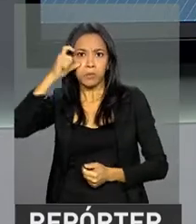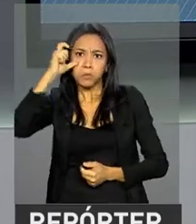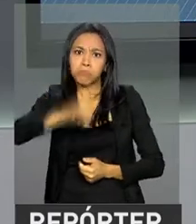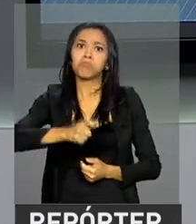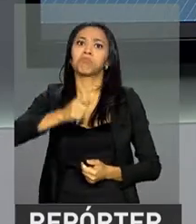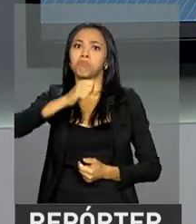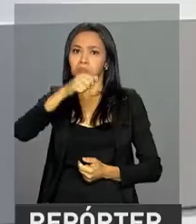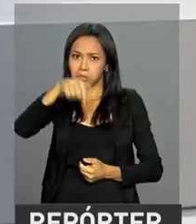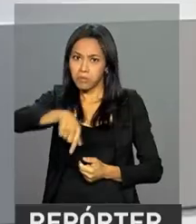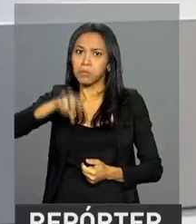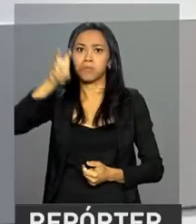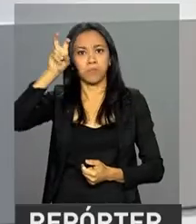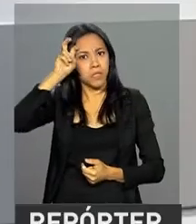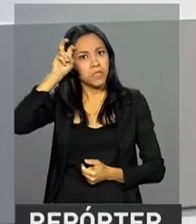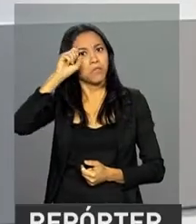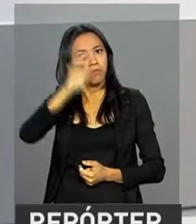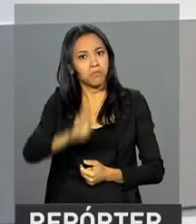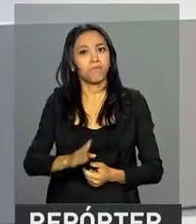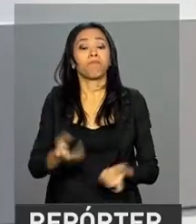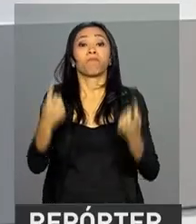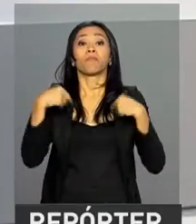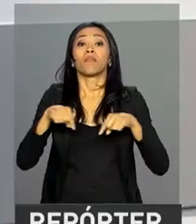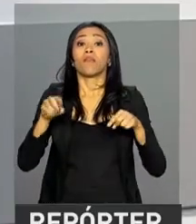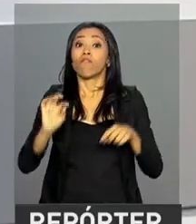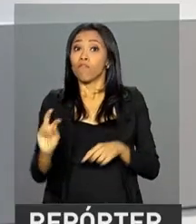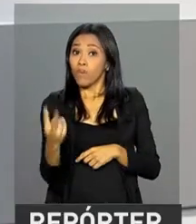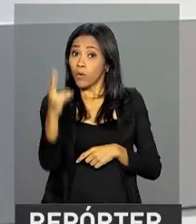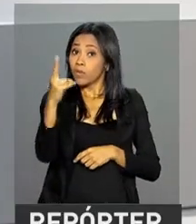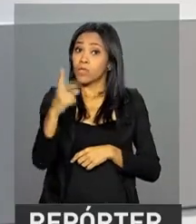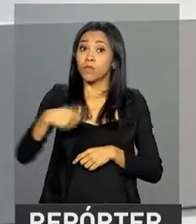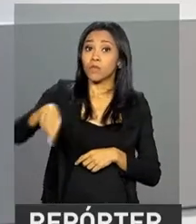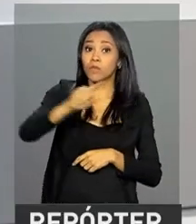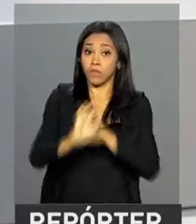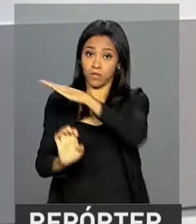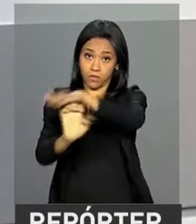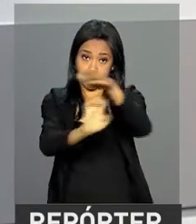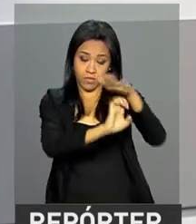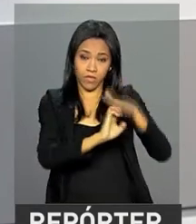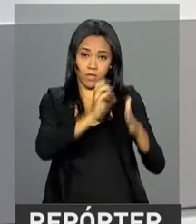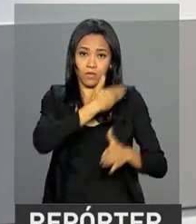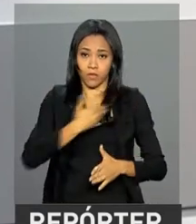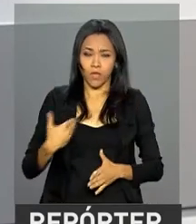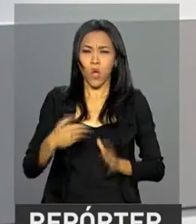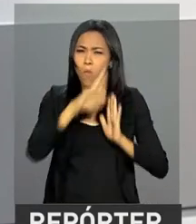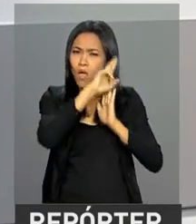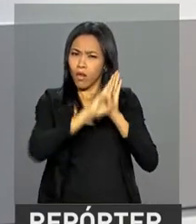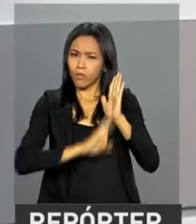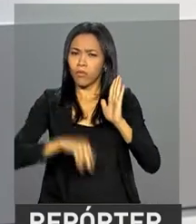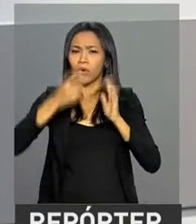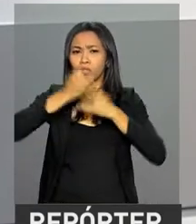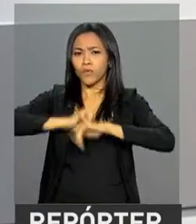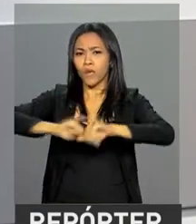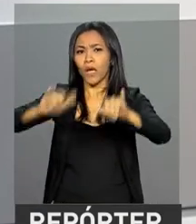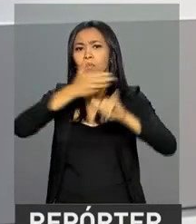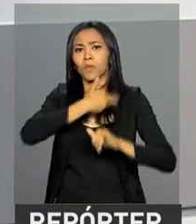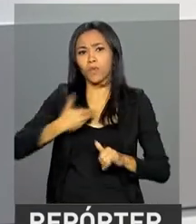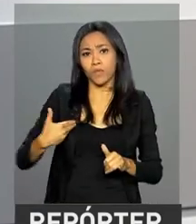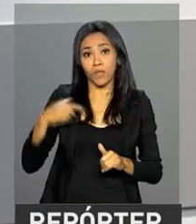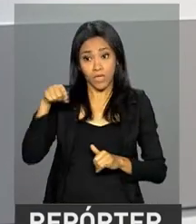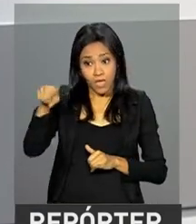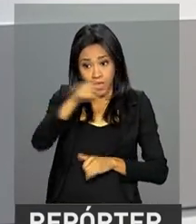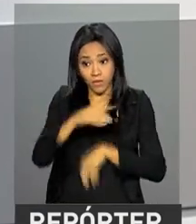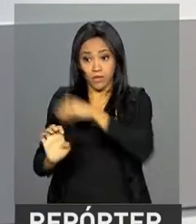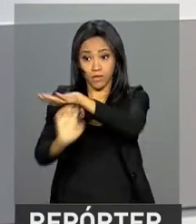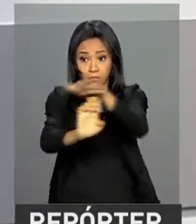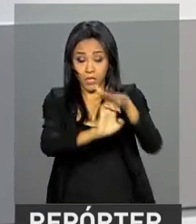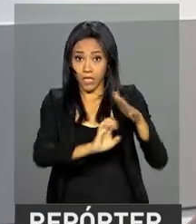quinta-feira. Valorização das estatais. Um relatório divulgado pelo governo mostra que as empresas estatais tiveram valor de